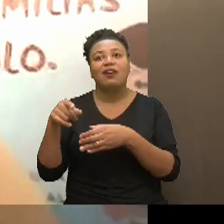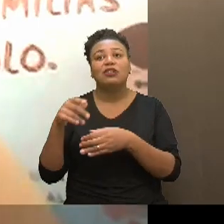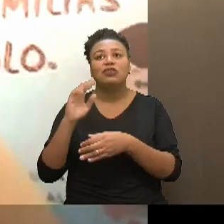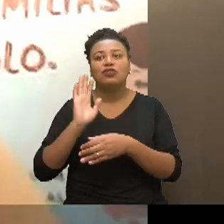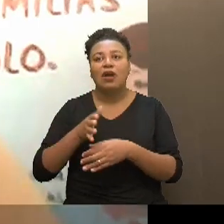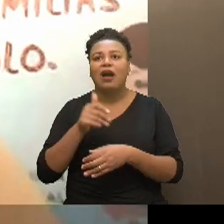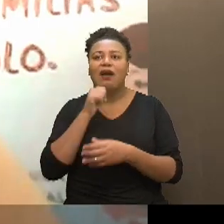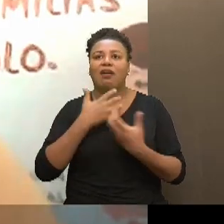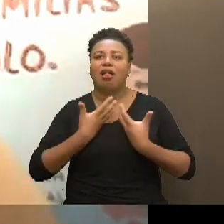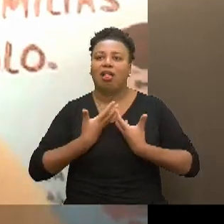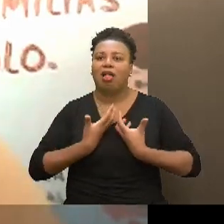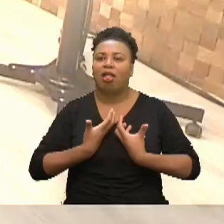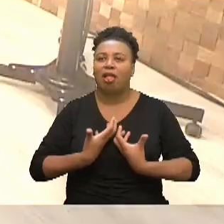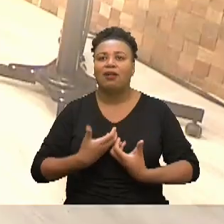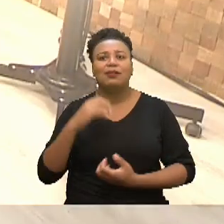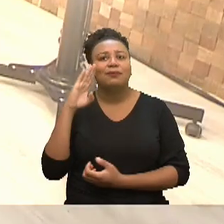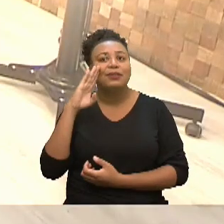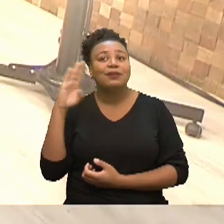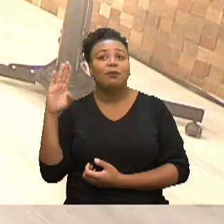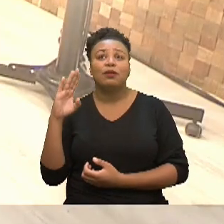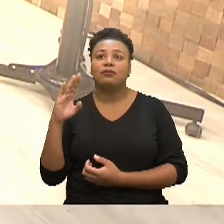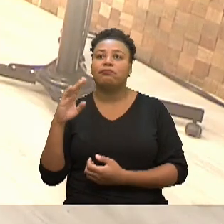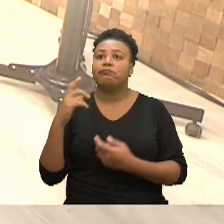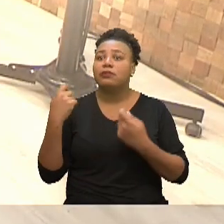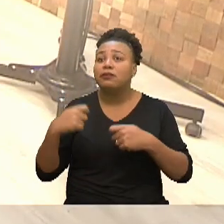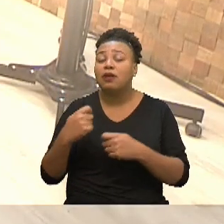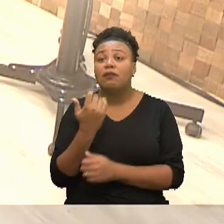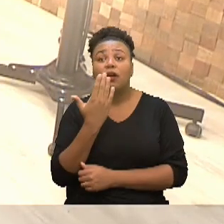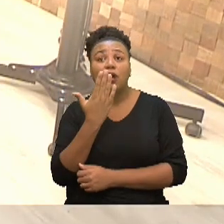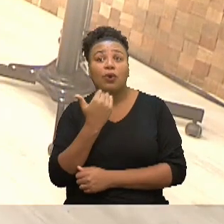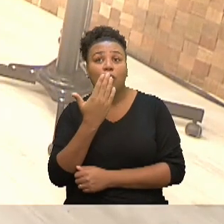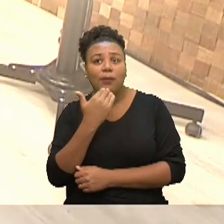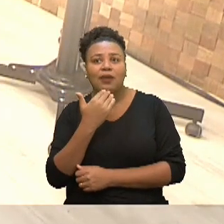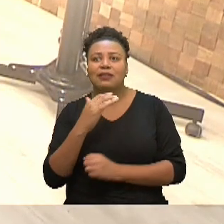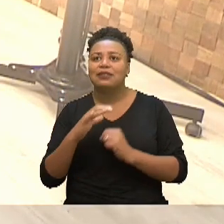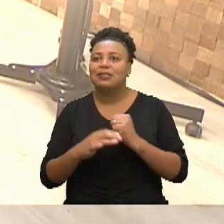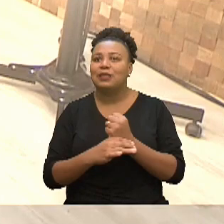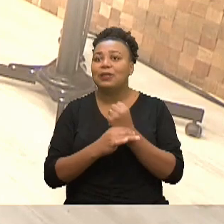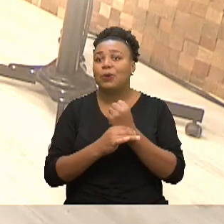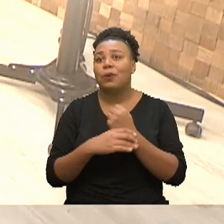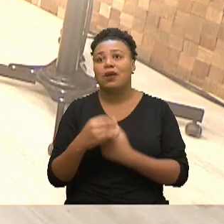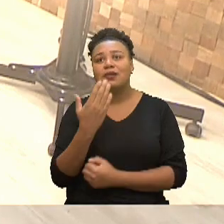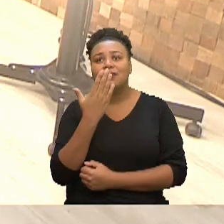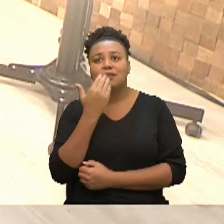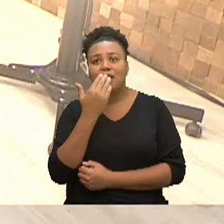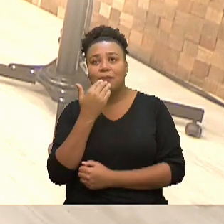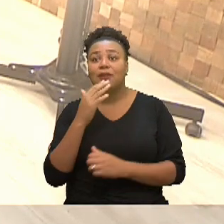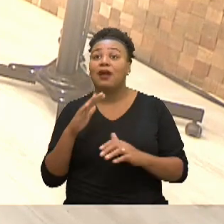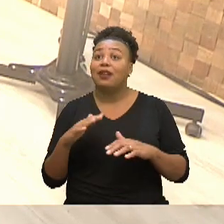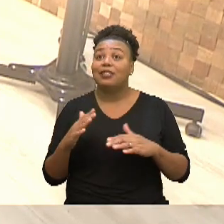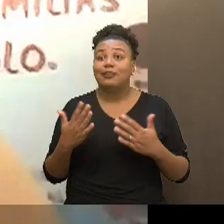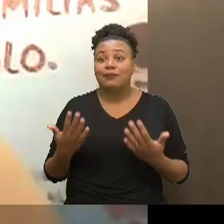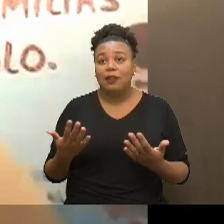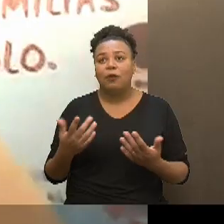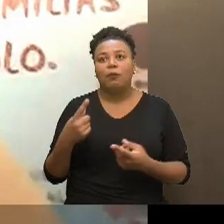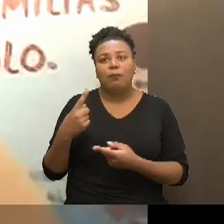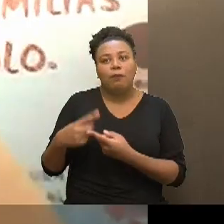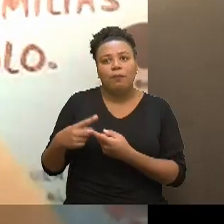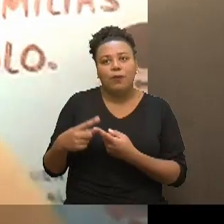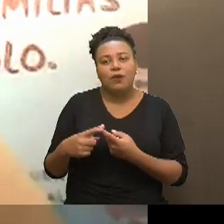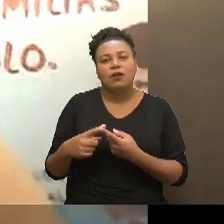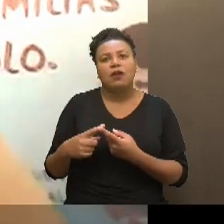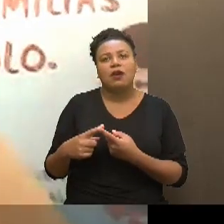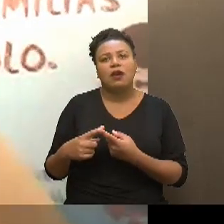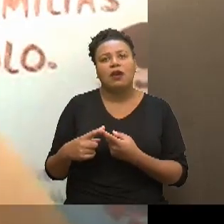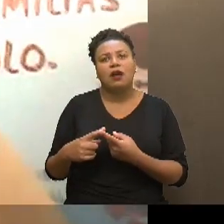muito cansadas, e principalmente em busca de alimento, né, na segurança alimentar, né, então, porque a